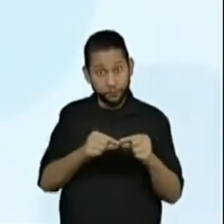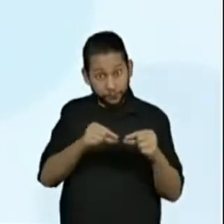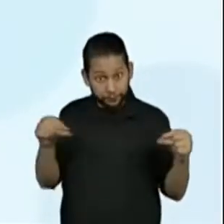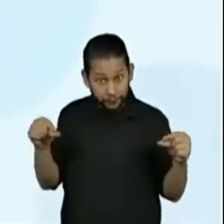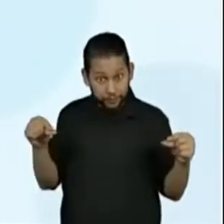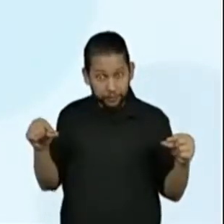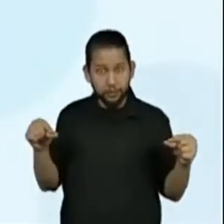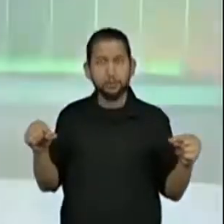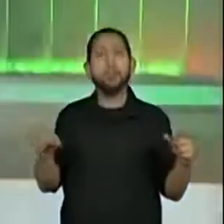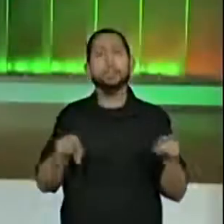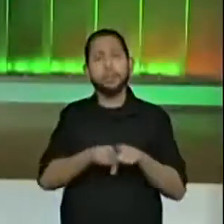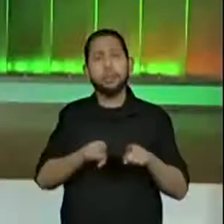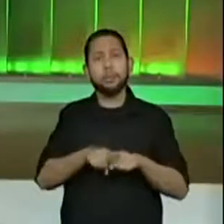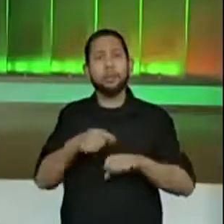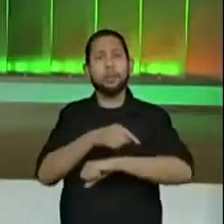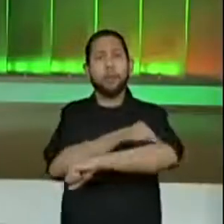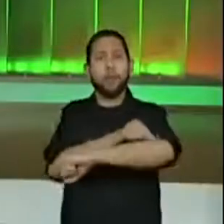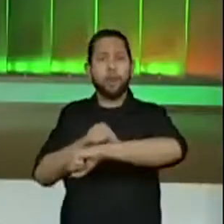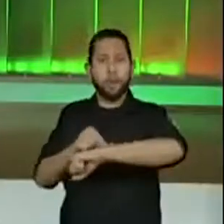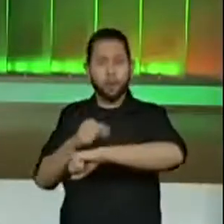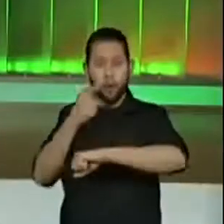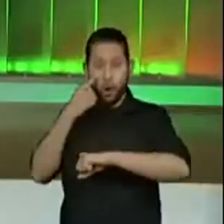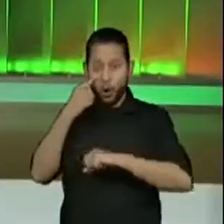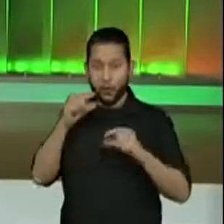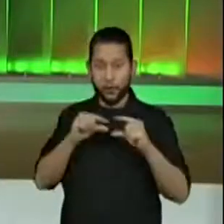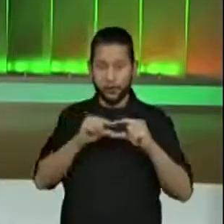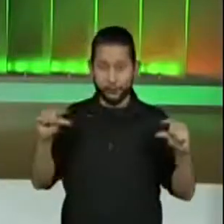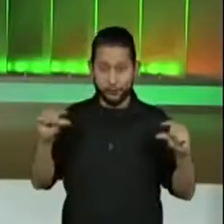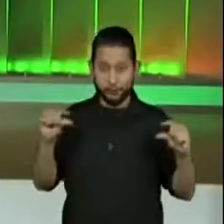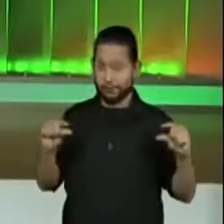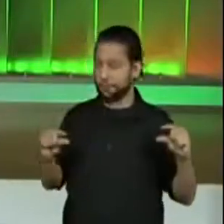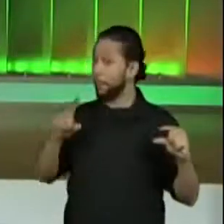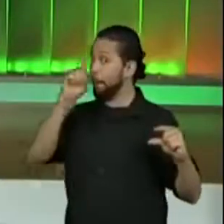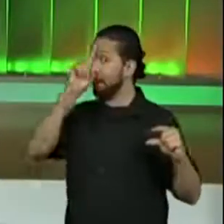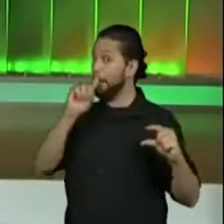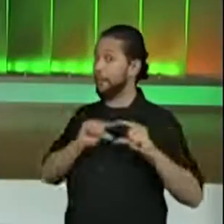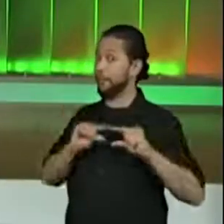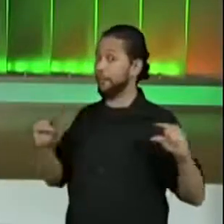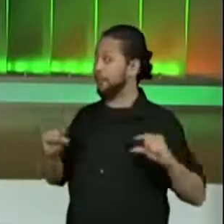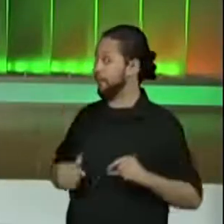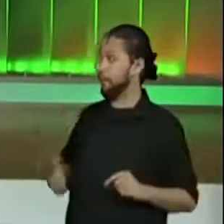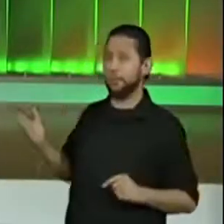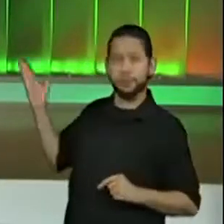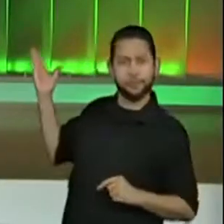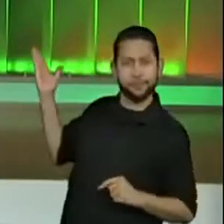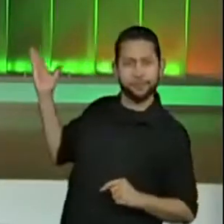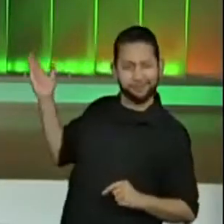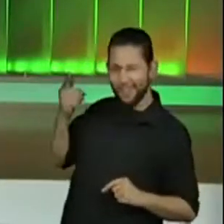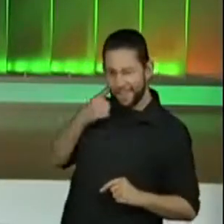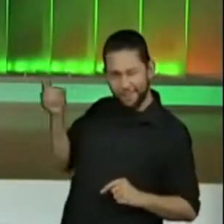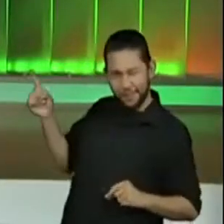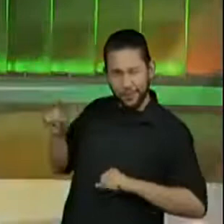trouxe a régua. Vamos lá. Aqui eu tenho uma régua.